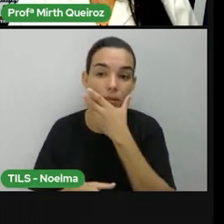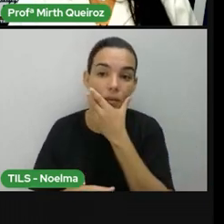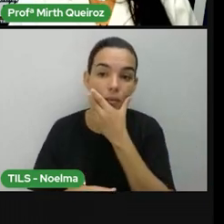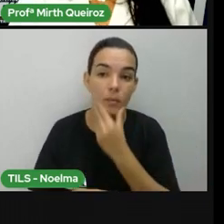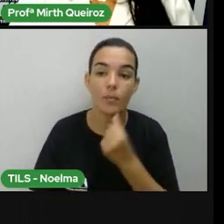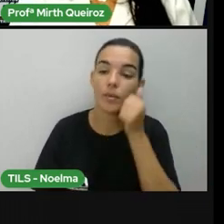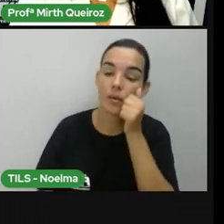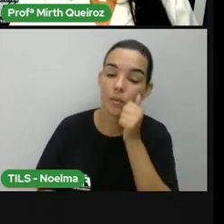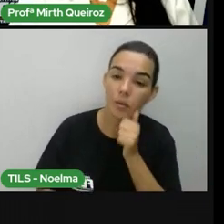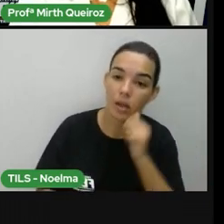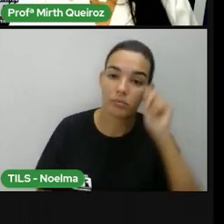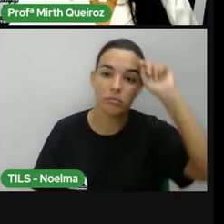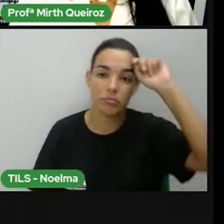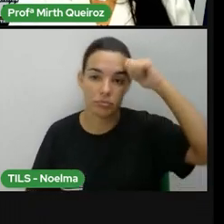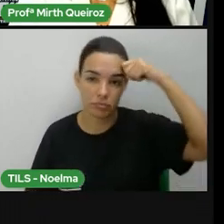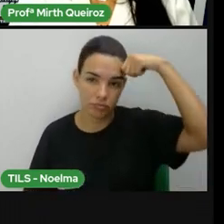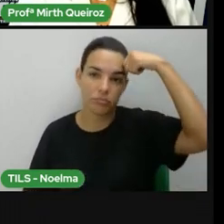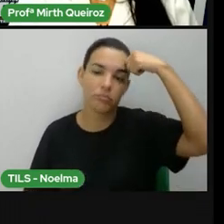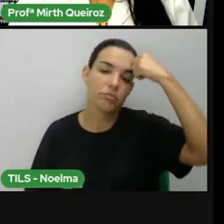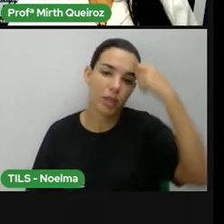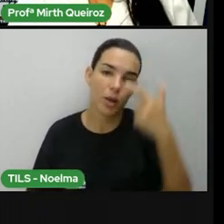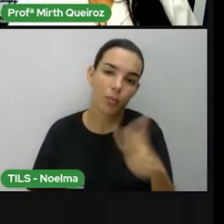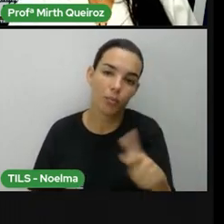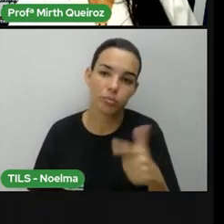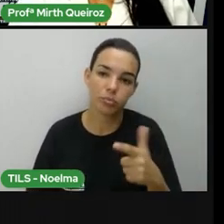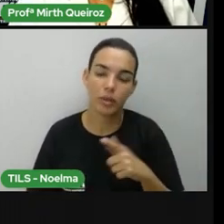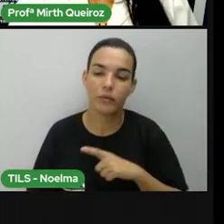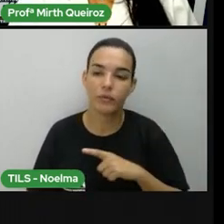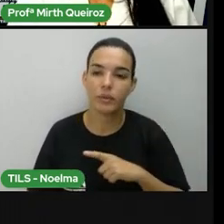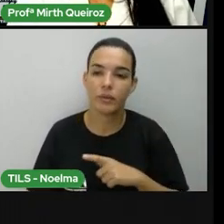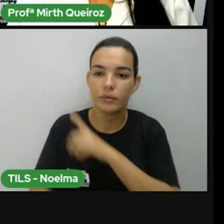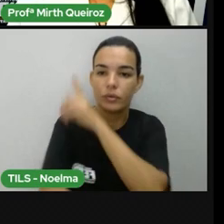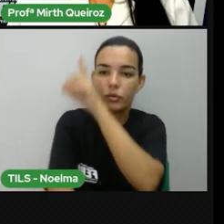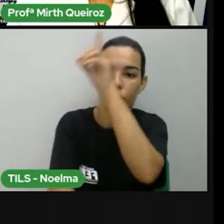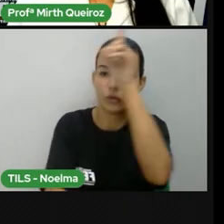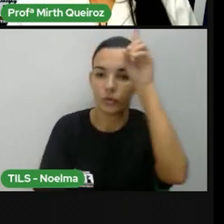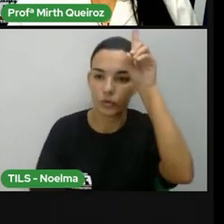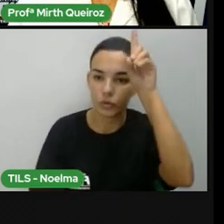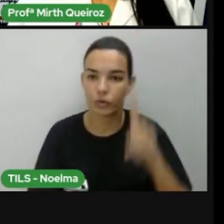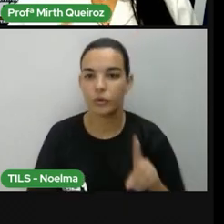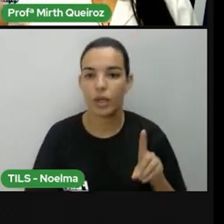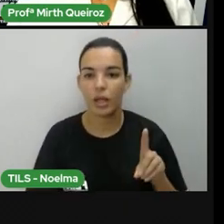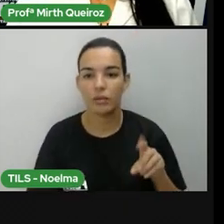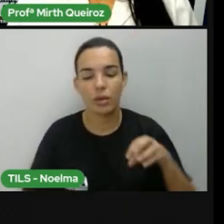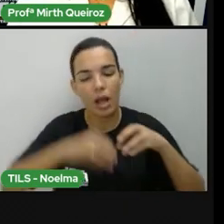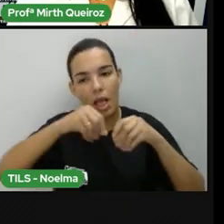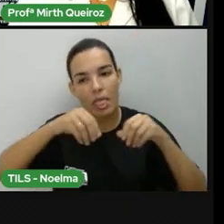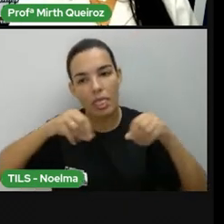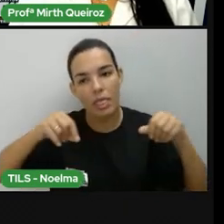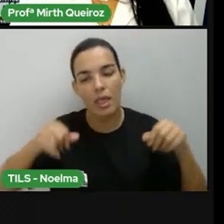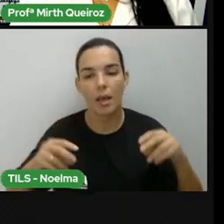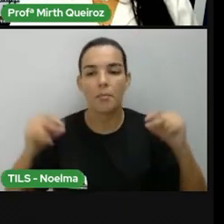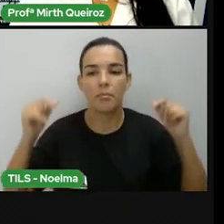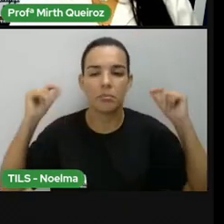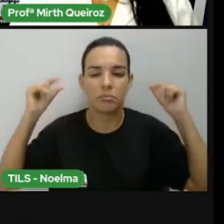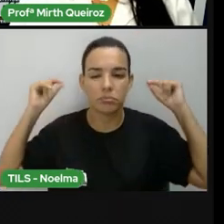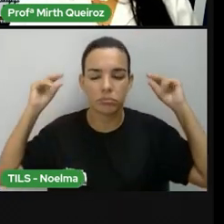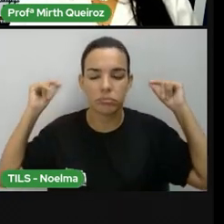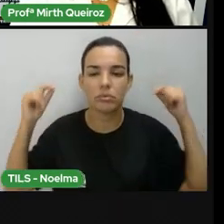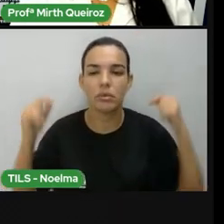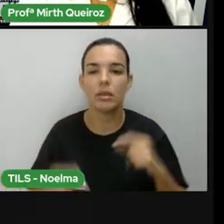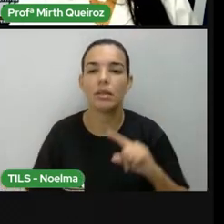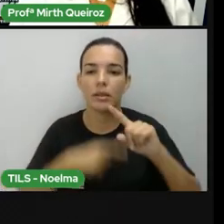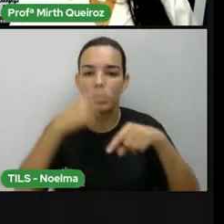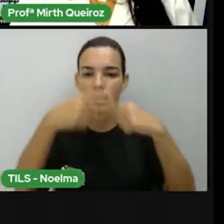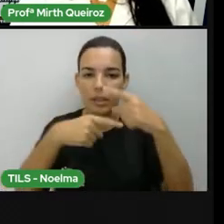que não tiveram direito à terra, né, e que foi um direito que foi negado, que